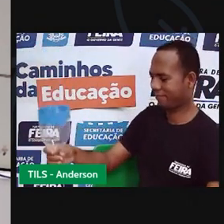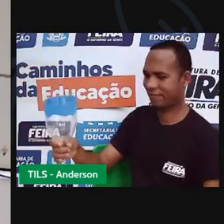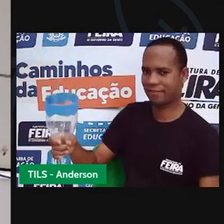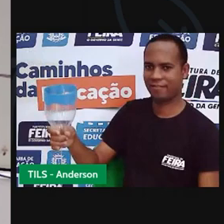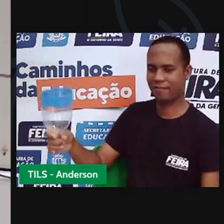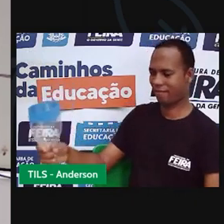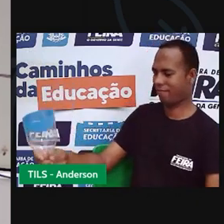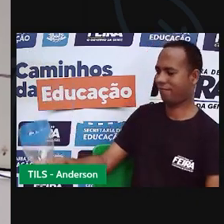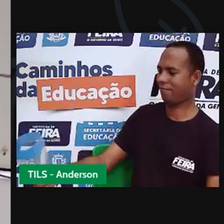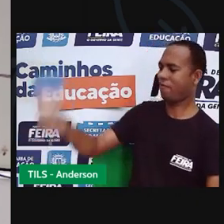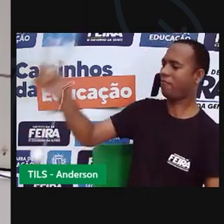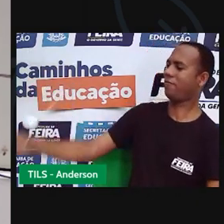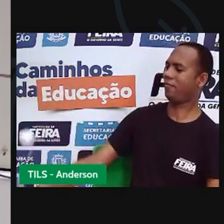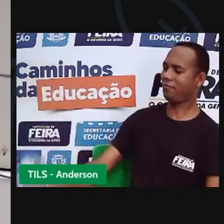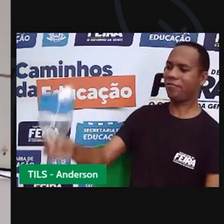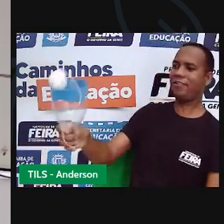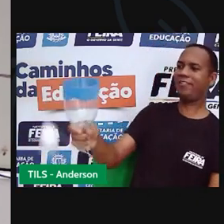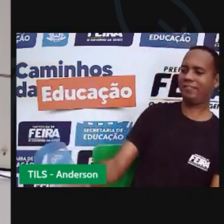Passa aí.